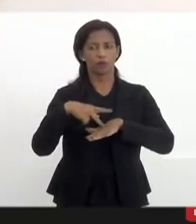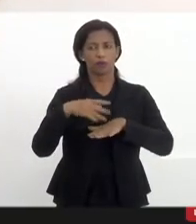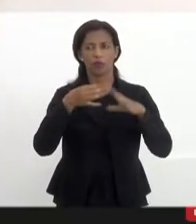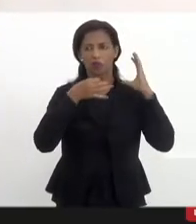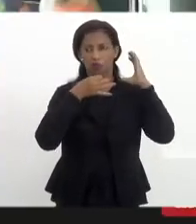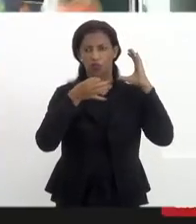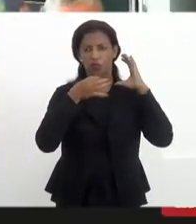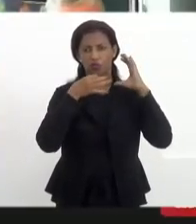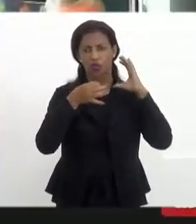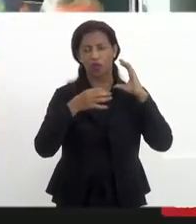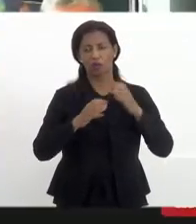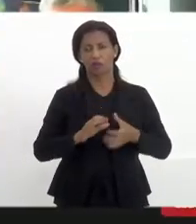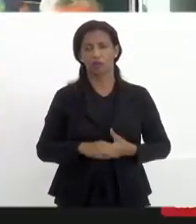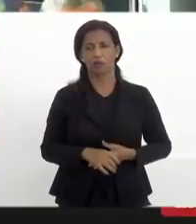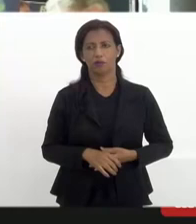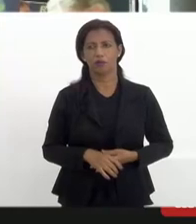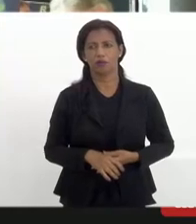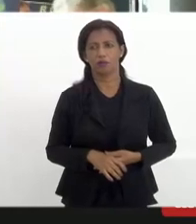Comunitárias.